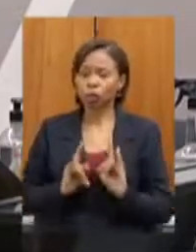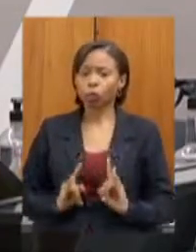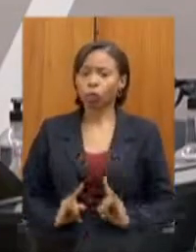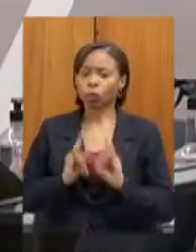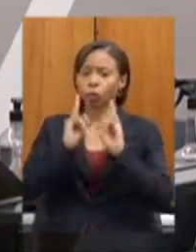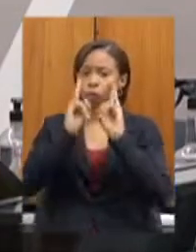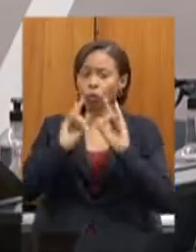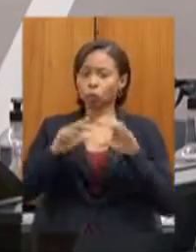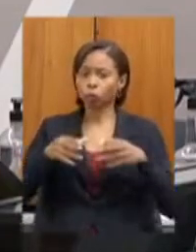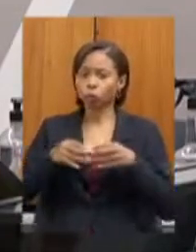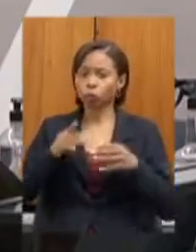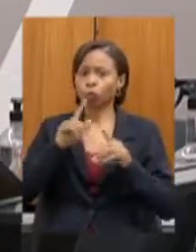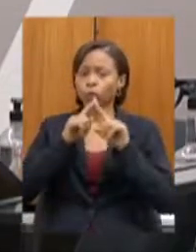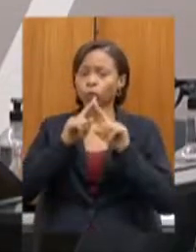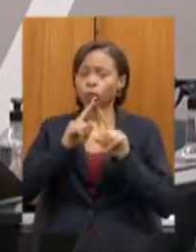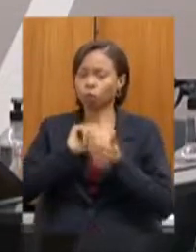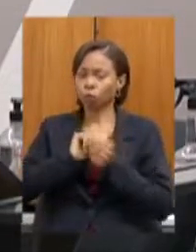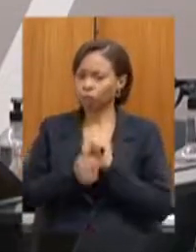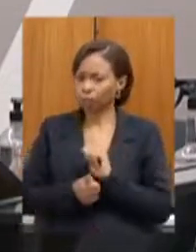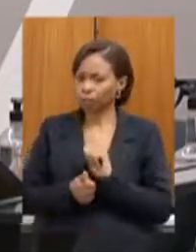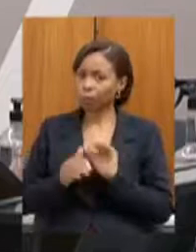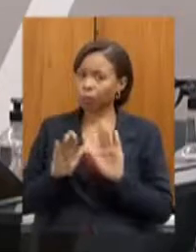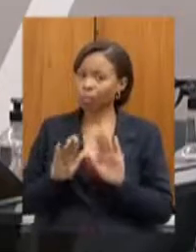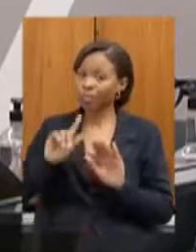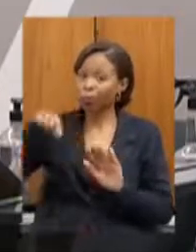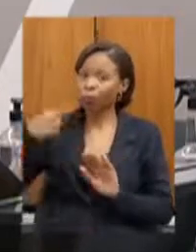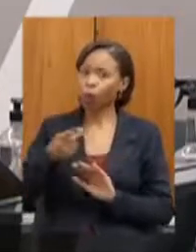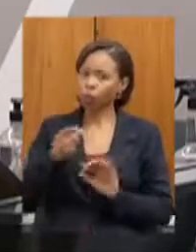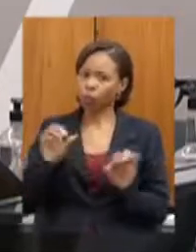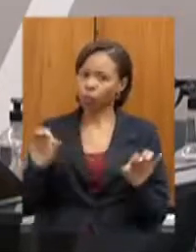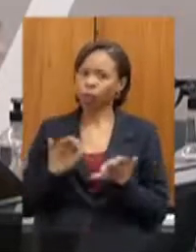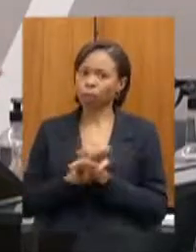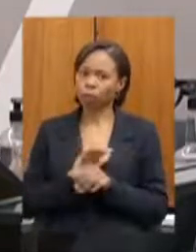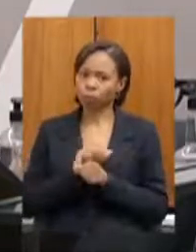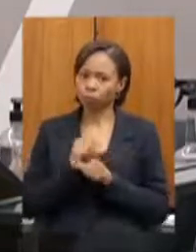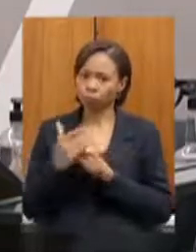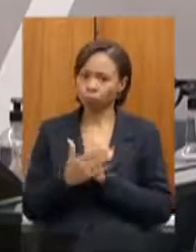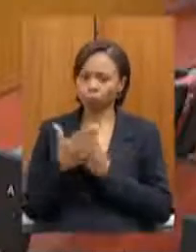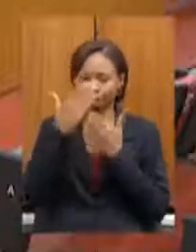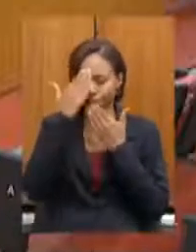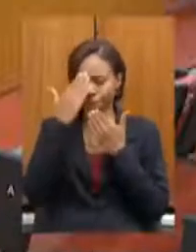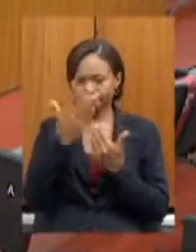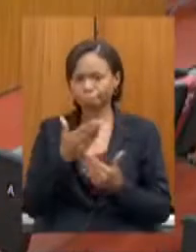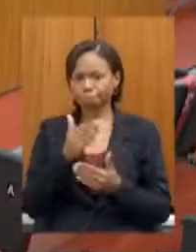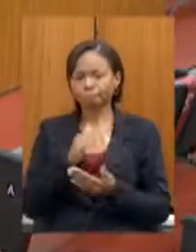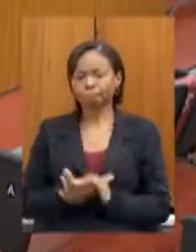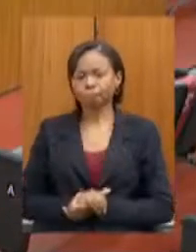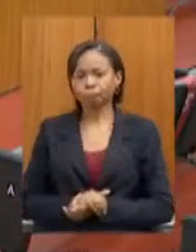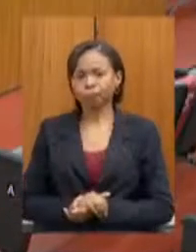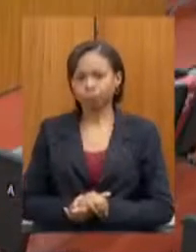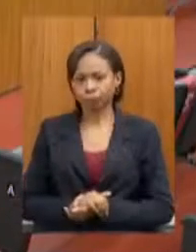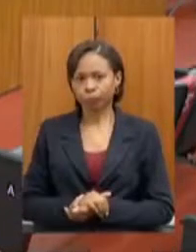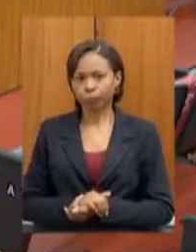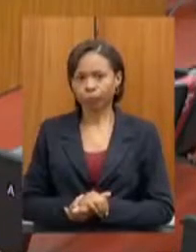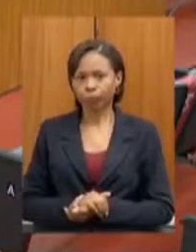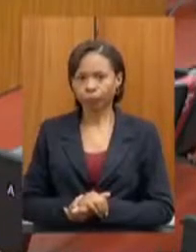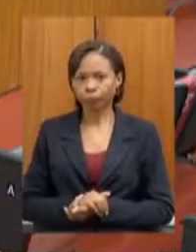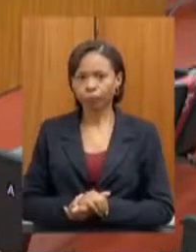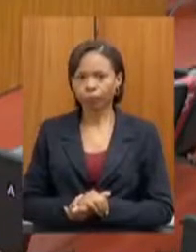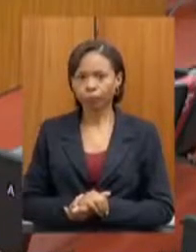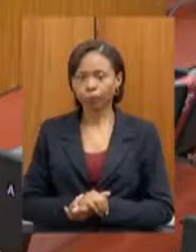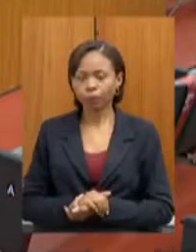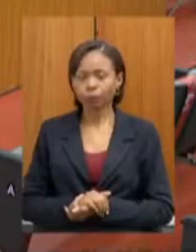após o término dessa pandemia são essas as considerações muito obrigado muito obrigado presidente a palavra o secretário Fernando Marcato